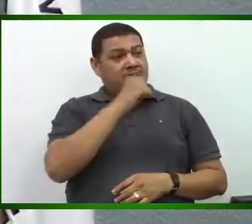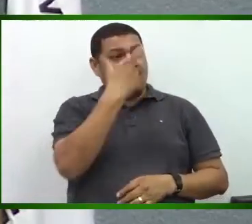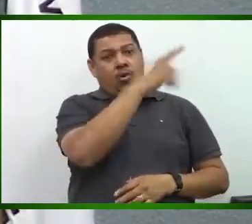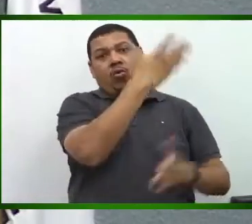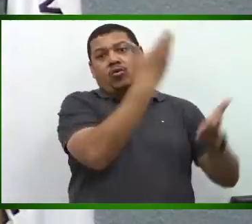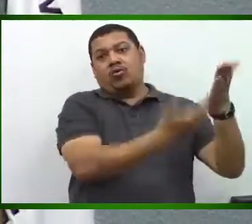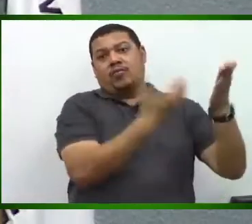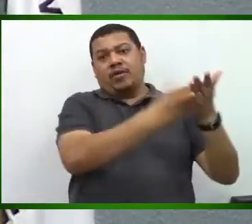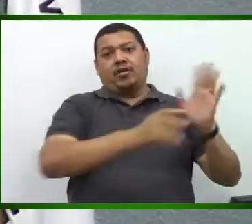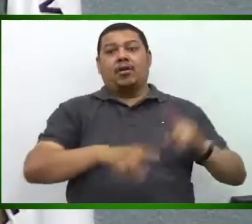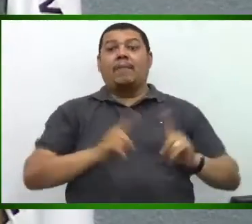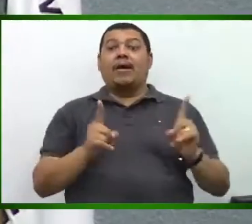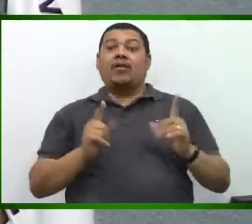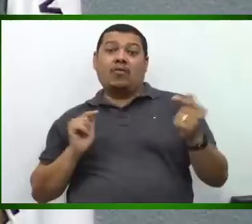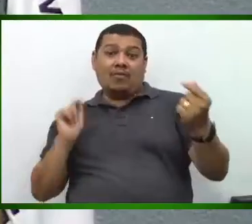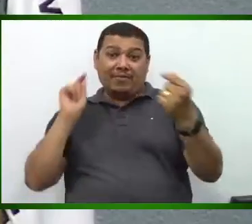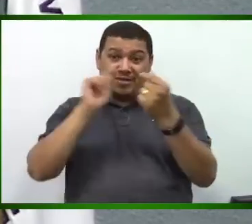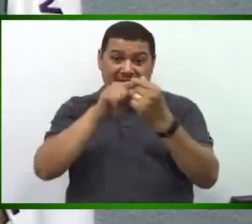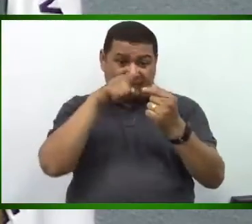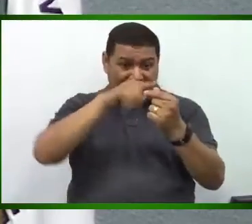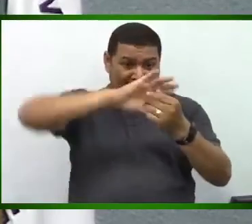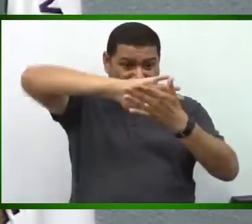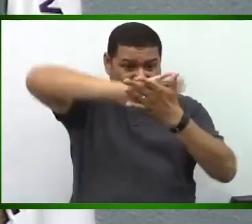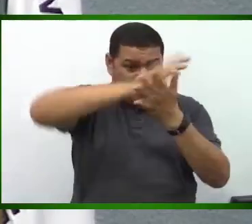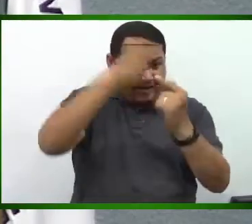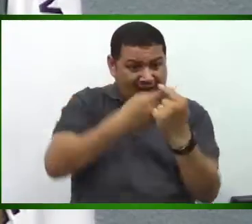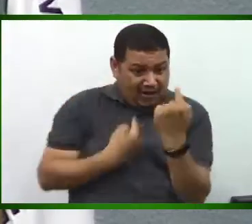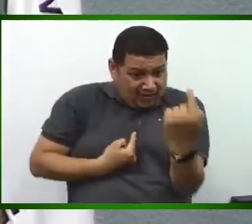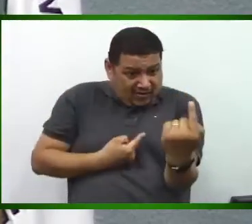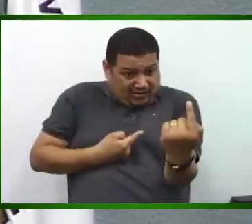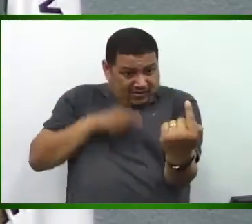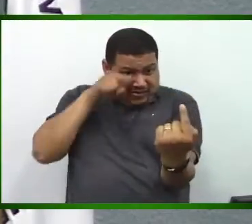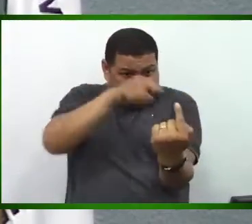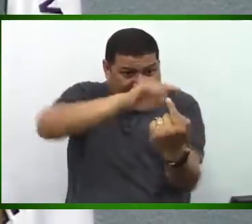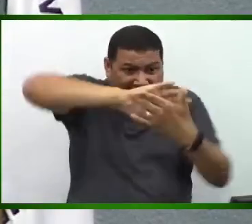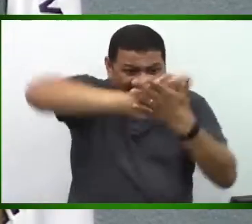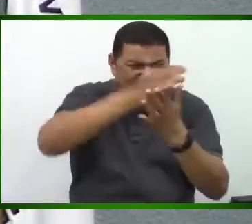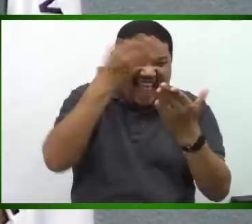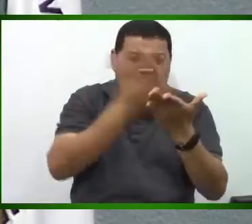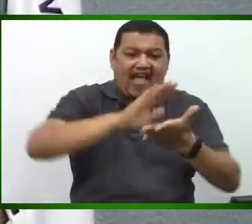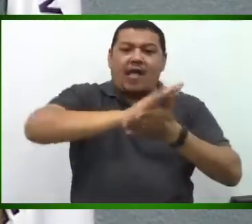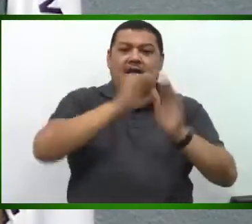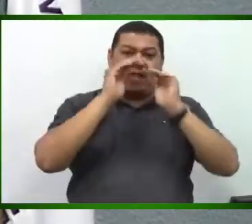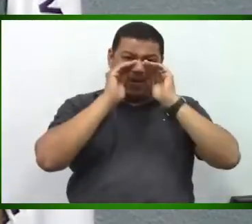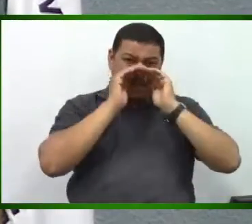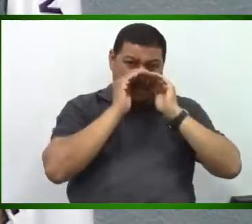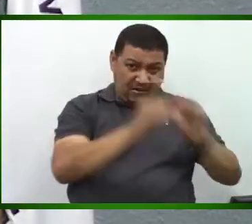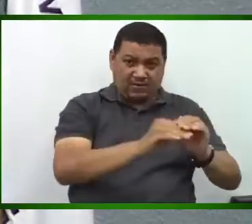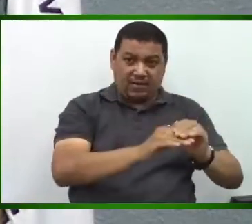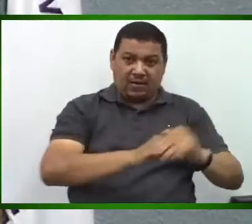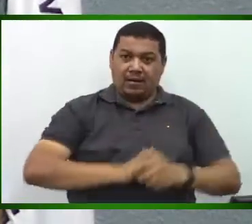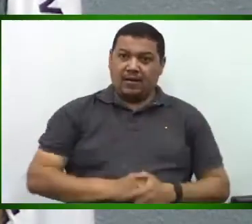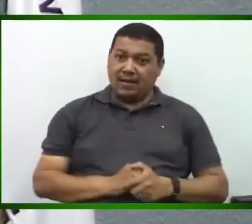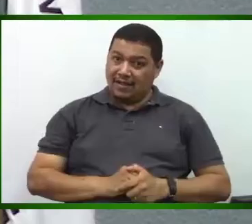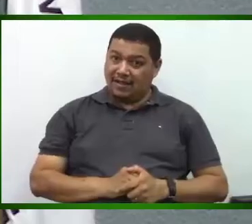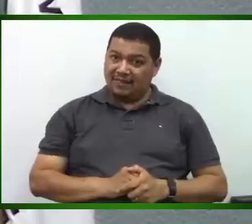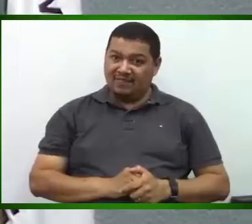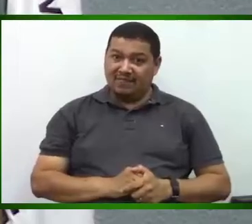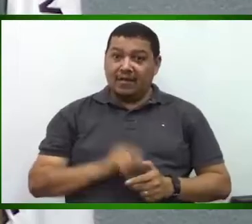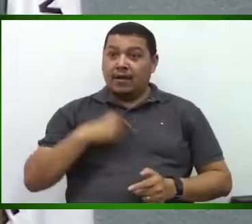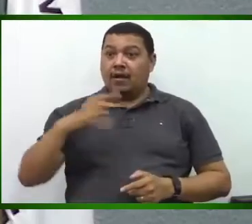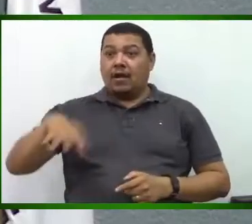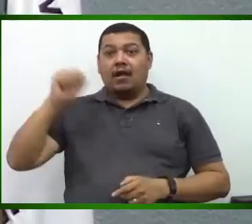prejudicado, mas o objetivo é atingir uma pessoa. E não é para isso que fomos